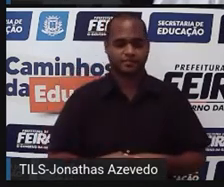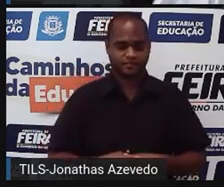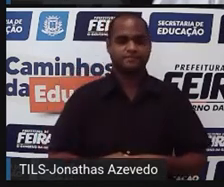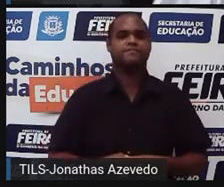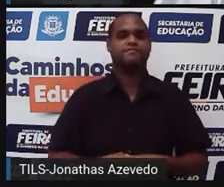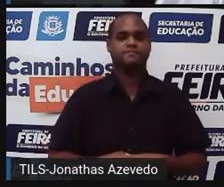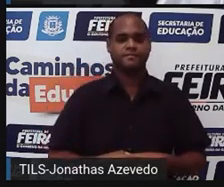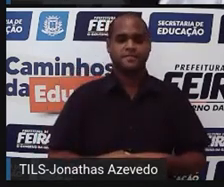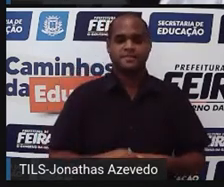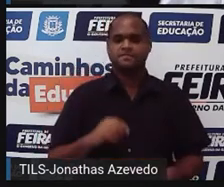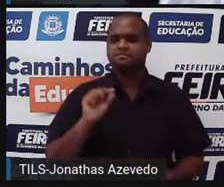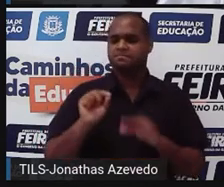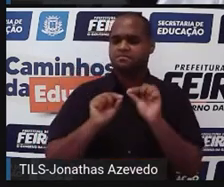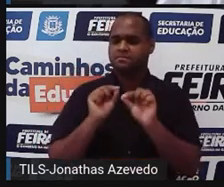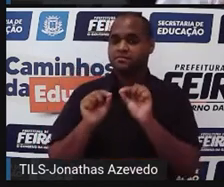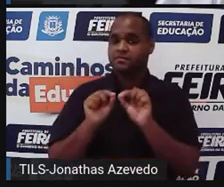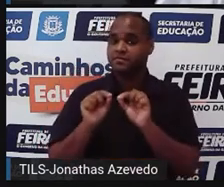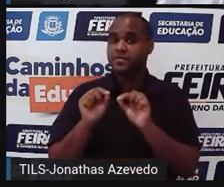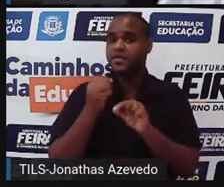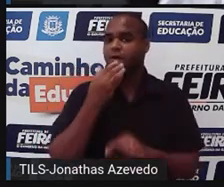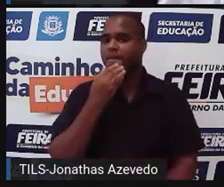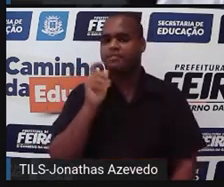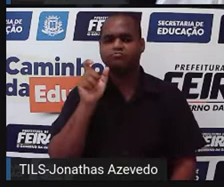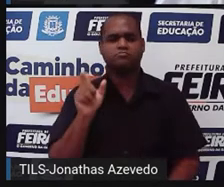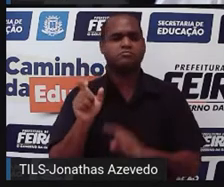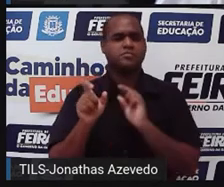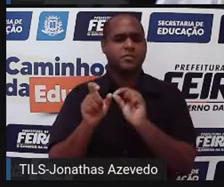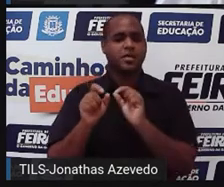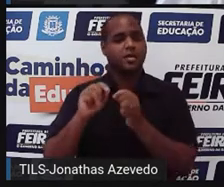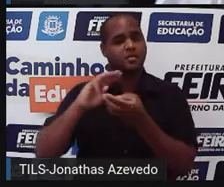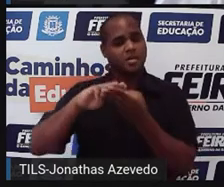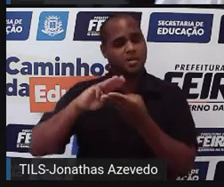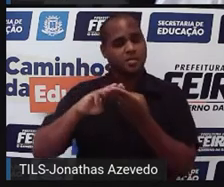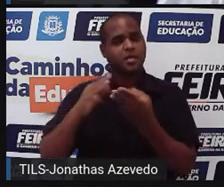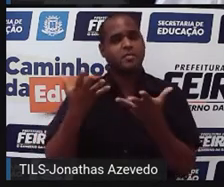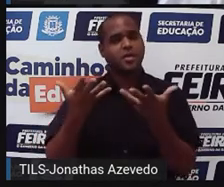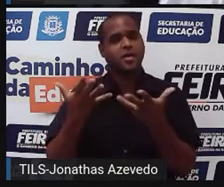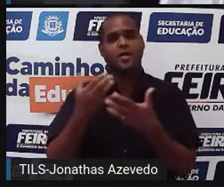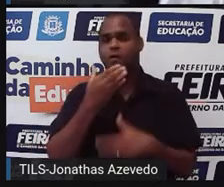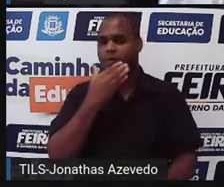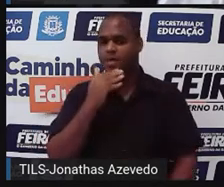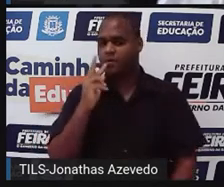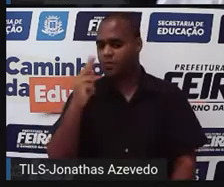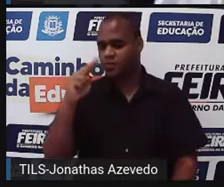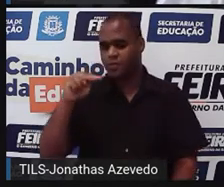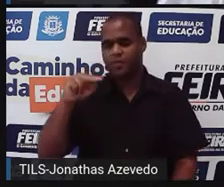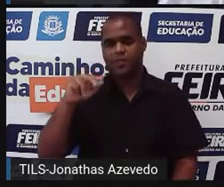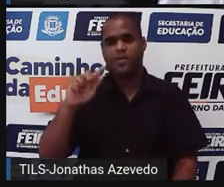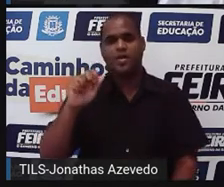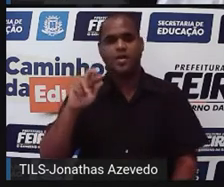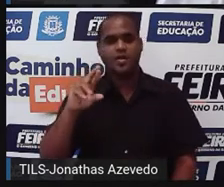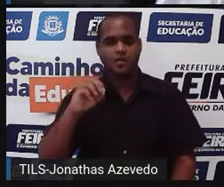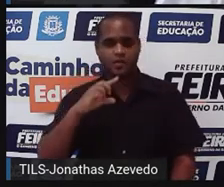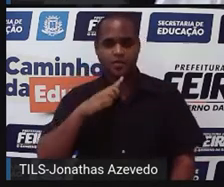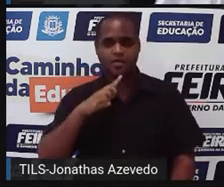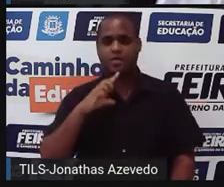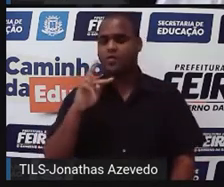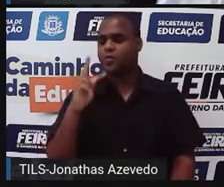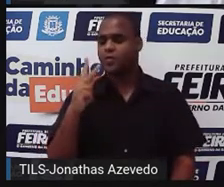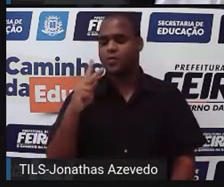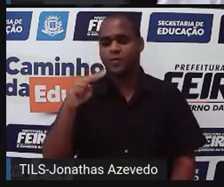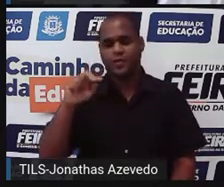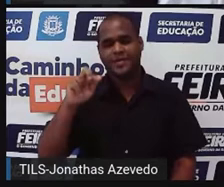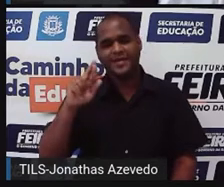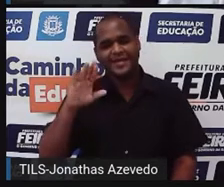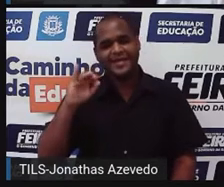né? Quem foi ele? Quem foi esse Jorge Pólia? Ele foi um matemático húngaro, né? Nascido na Hungria, ele fez